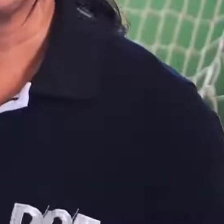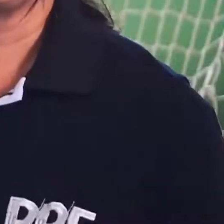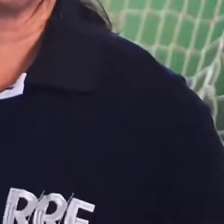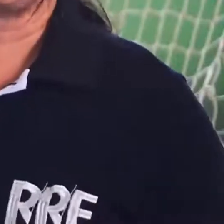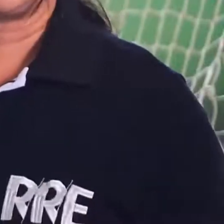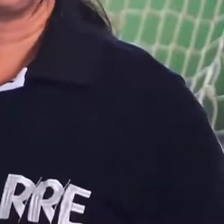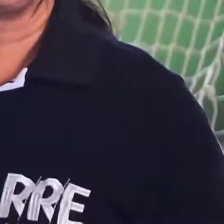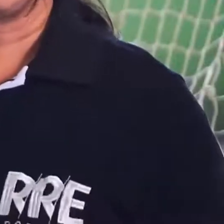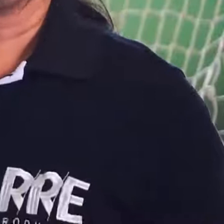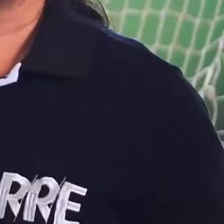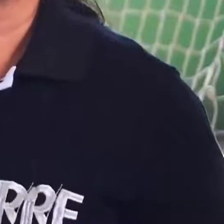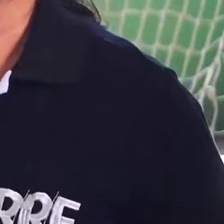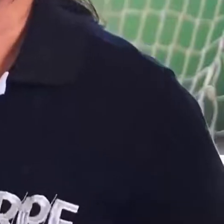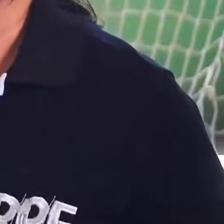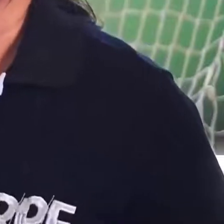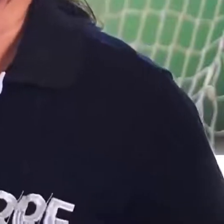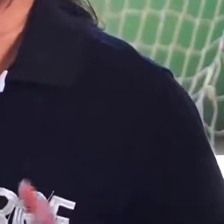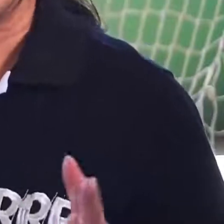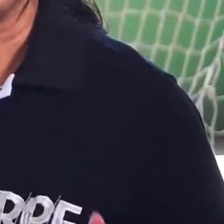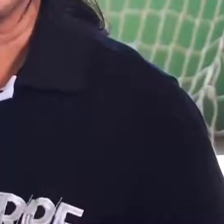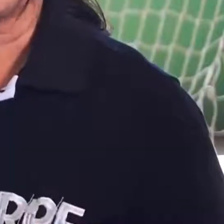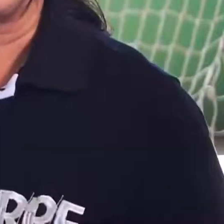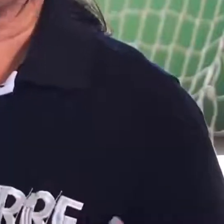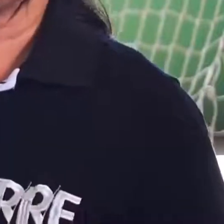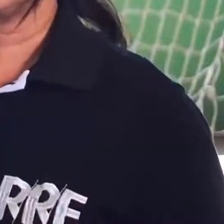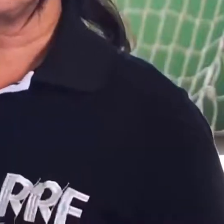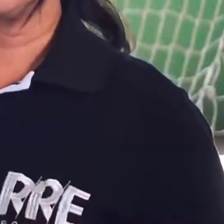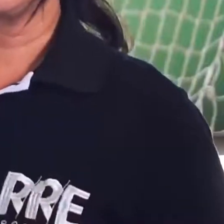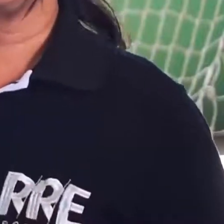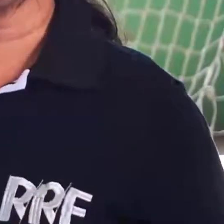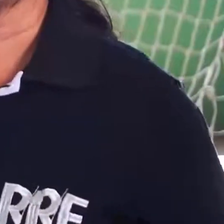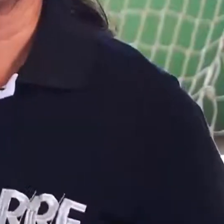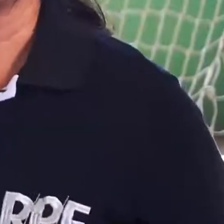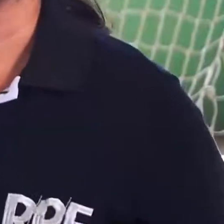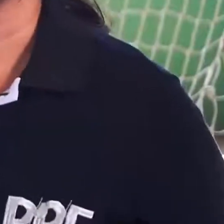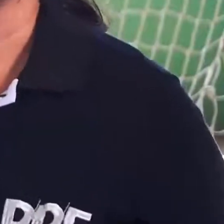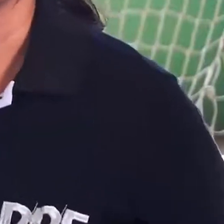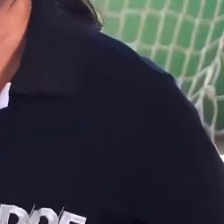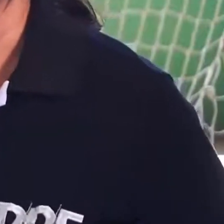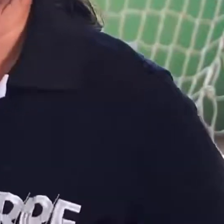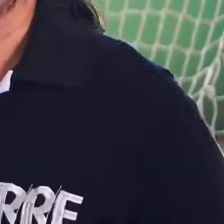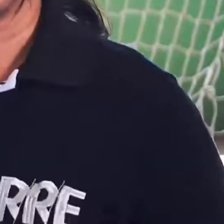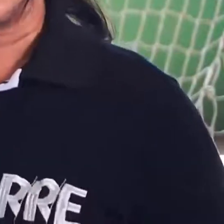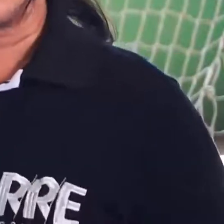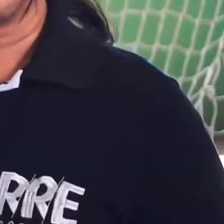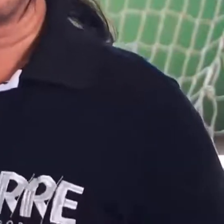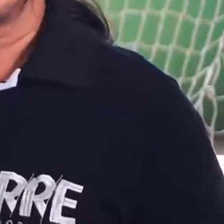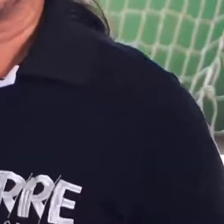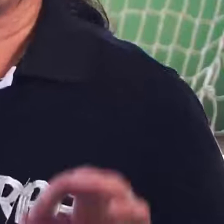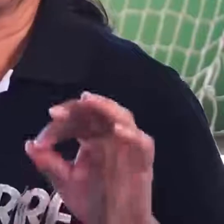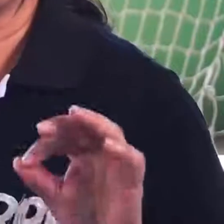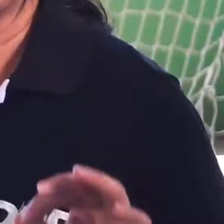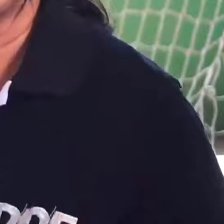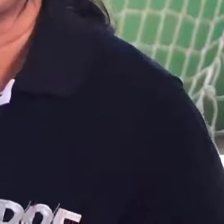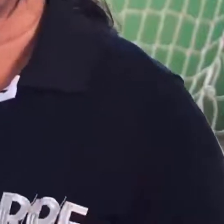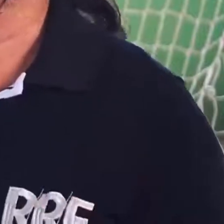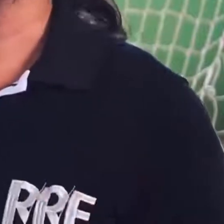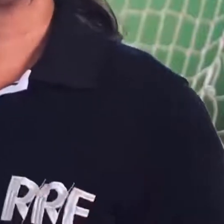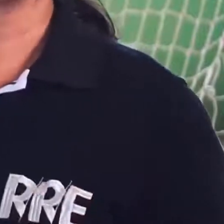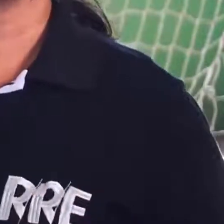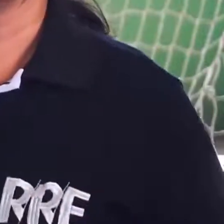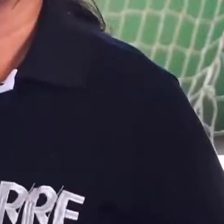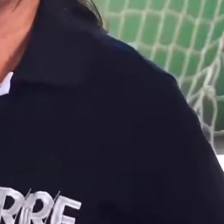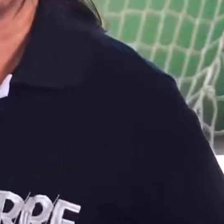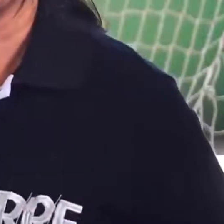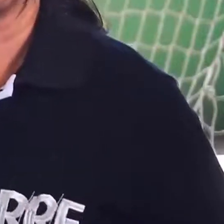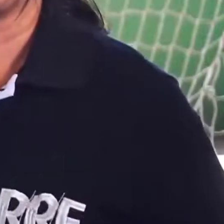diversas faixas etárias, desde que sejam adequadas e, se possível, acompanhadas por um profissional da área. Envelhecer é um